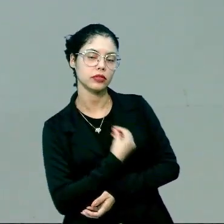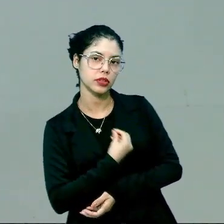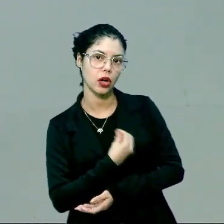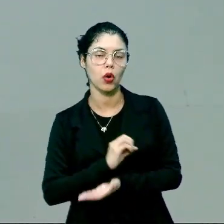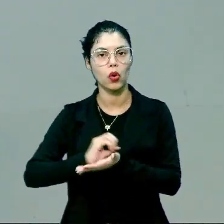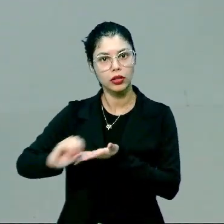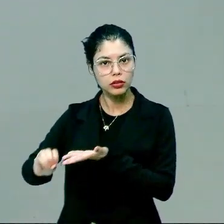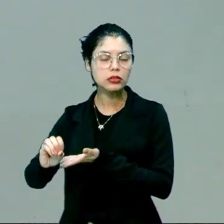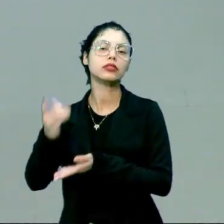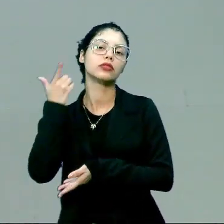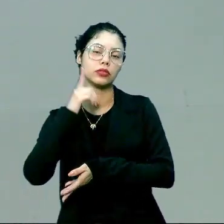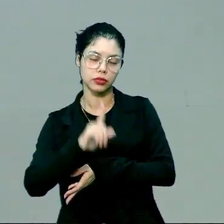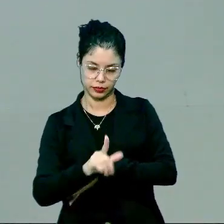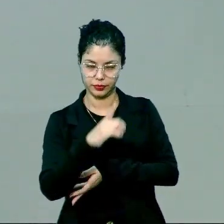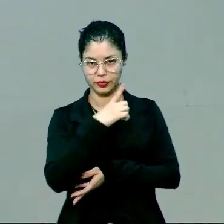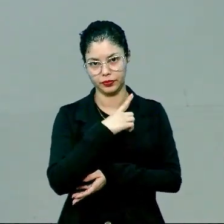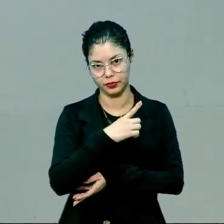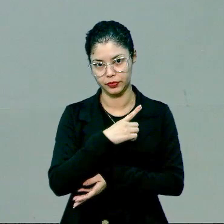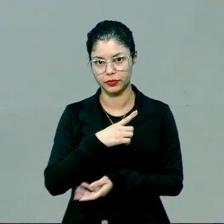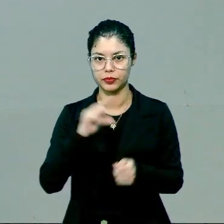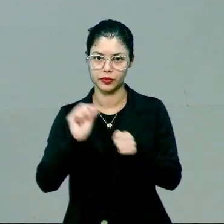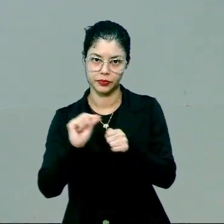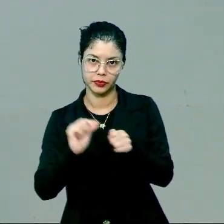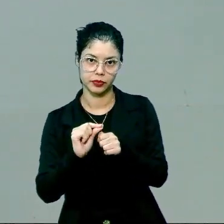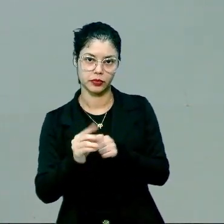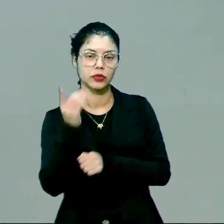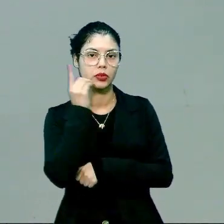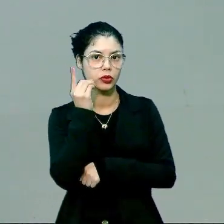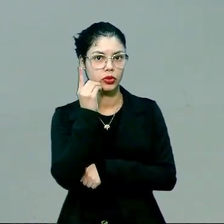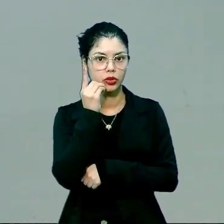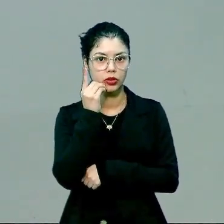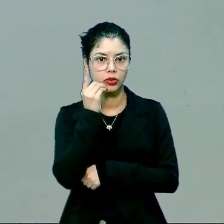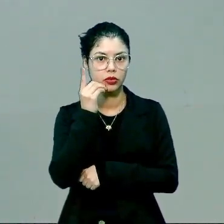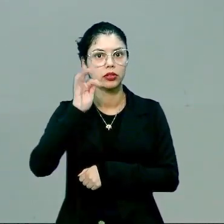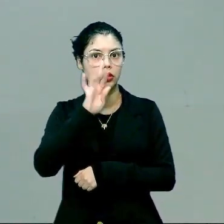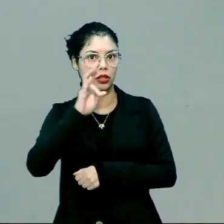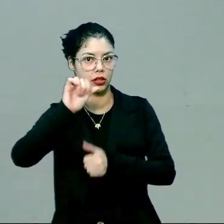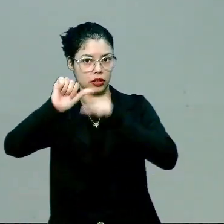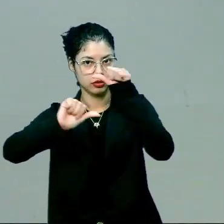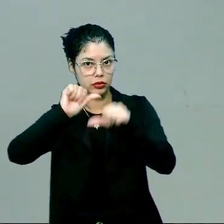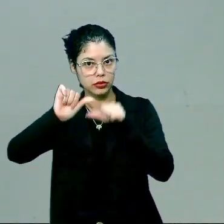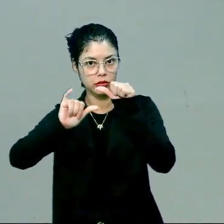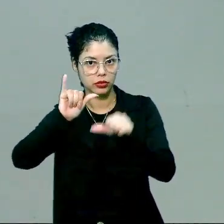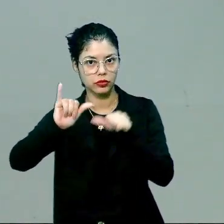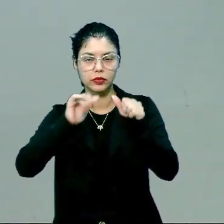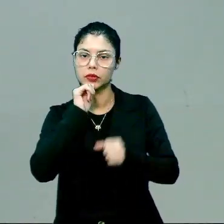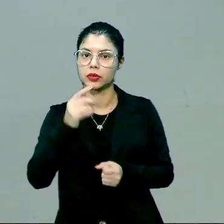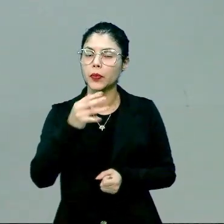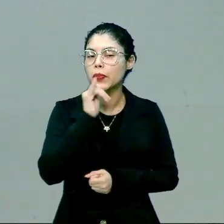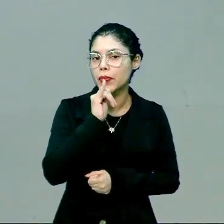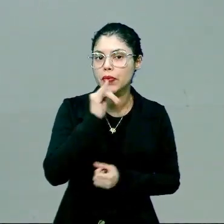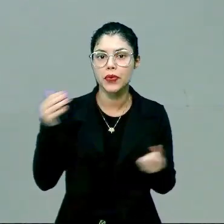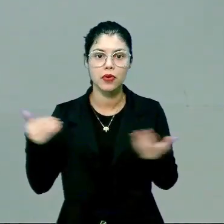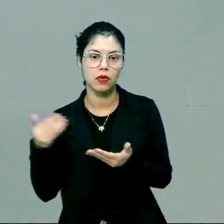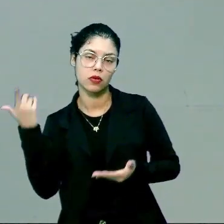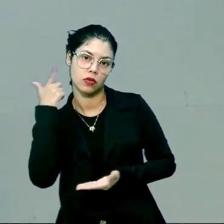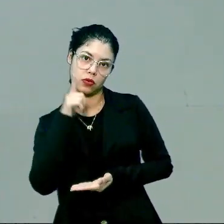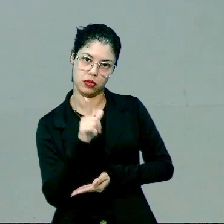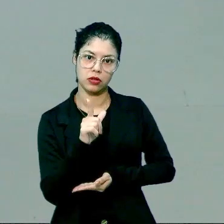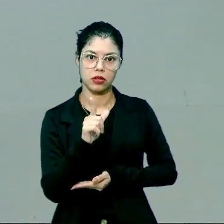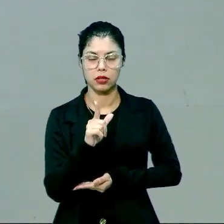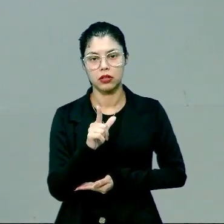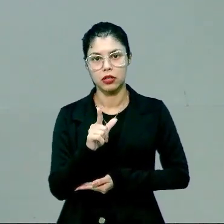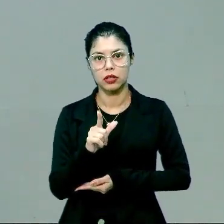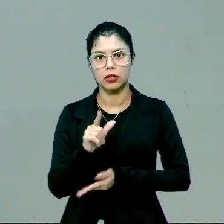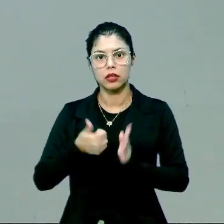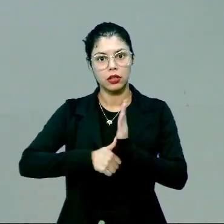orgânico, consegue-se então fazer uma datação radioativa. É dessa maneira que, por exemplo, a gente consegue datar